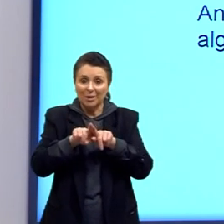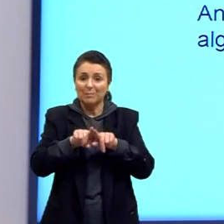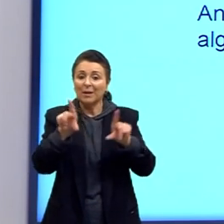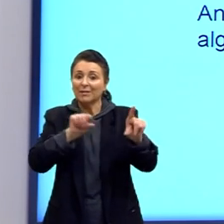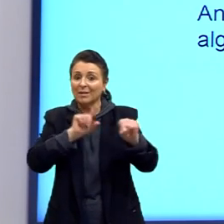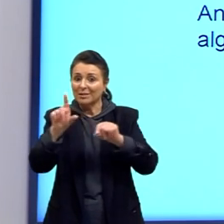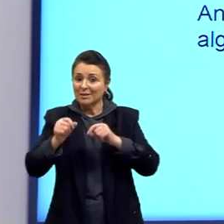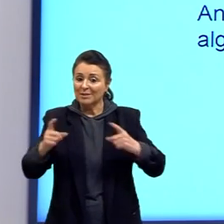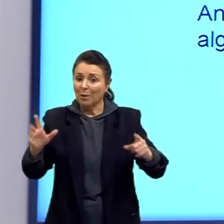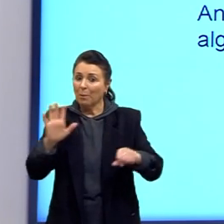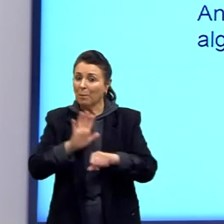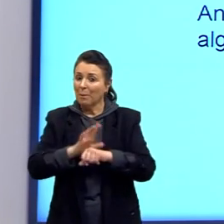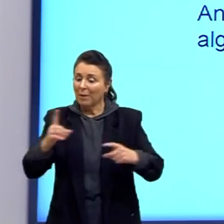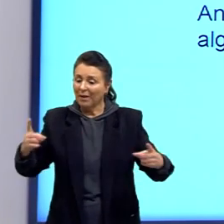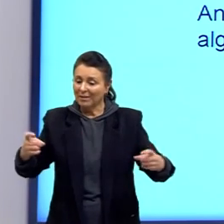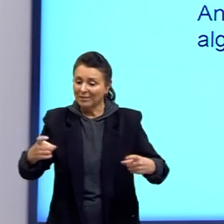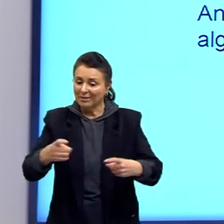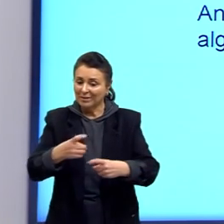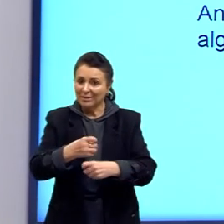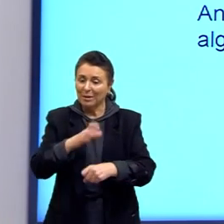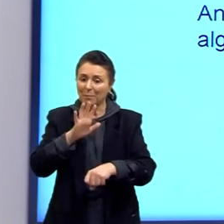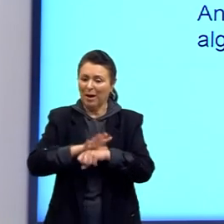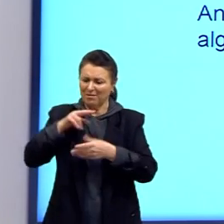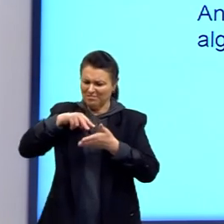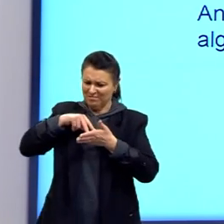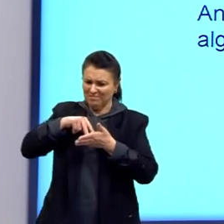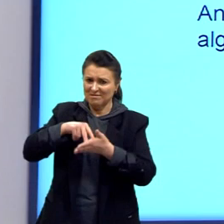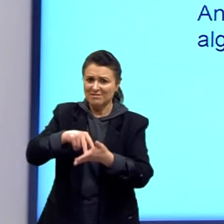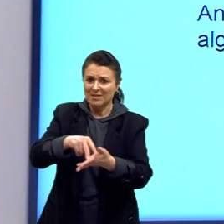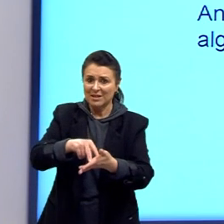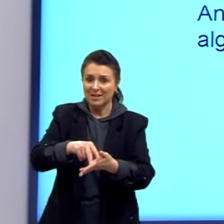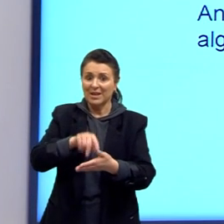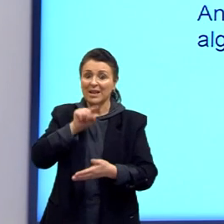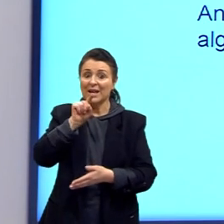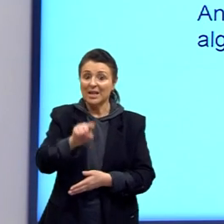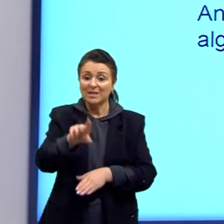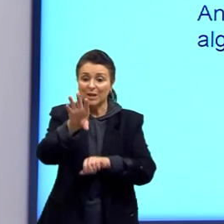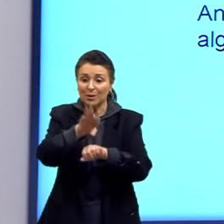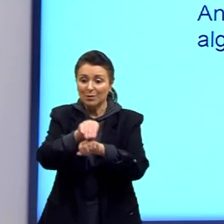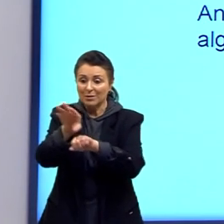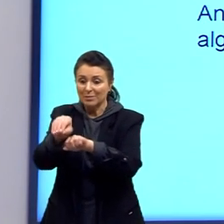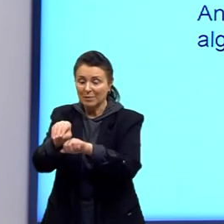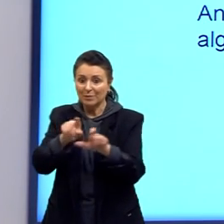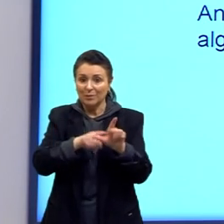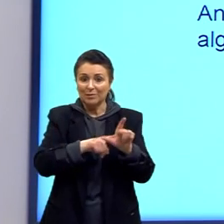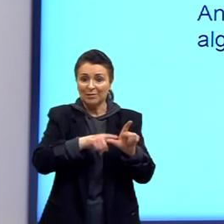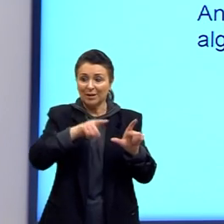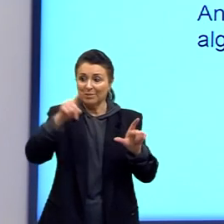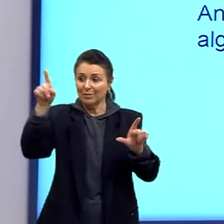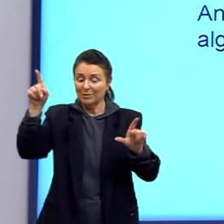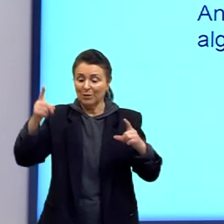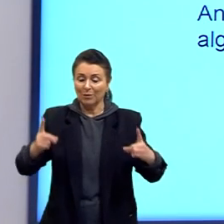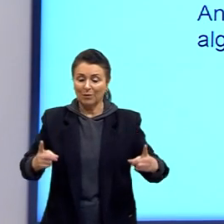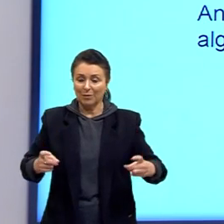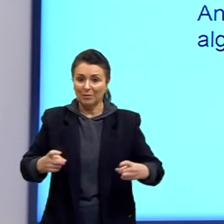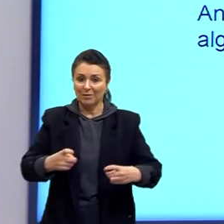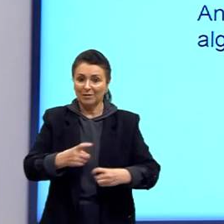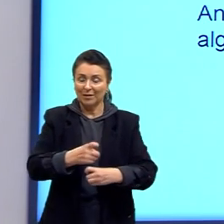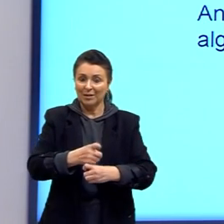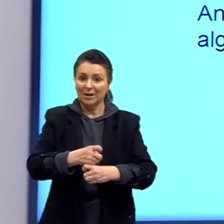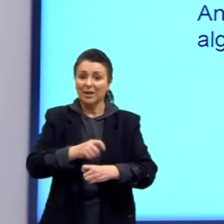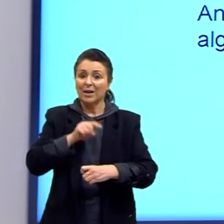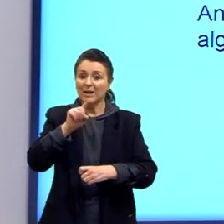mais existentes. Então, esse conhecimento, gente, da evolução em bactérias, por exemplo, ele